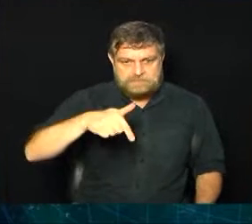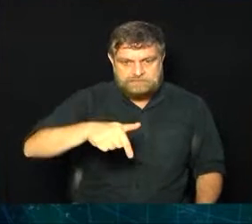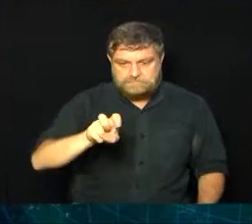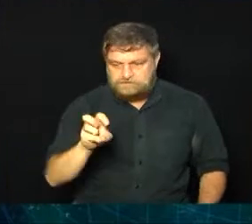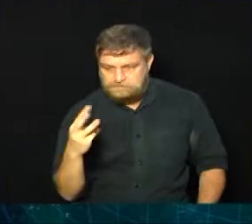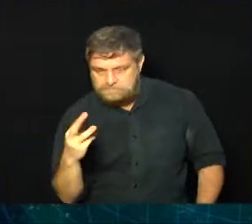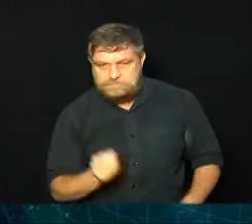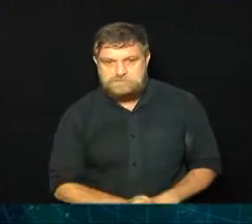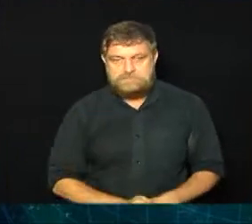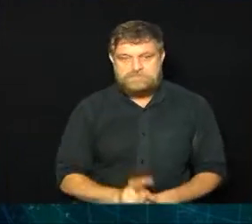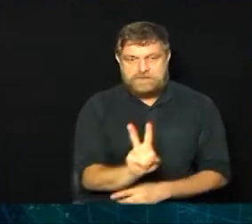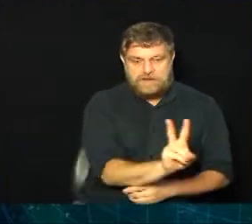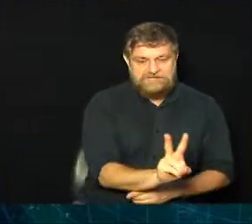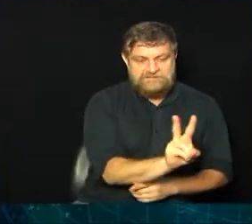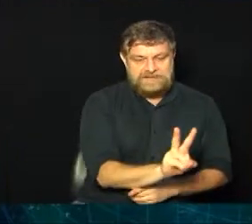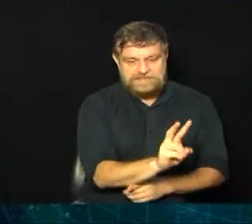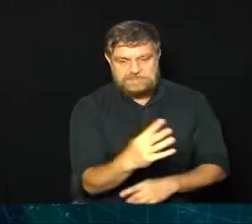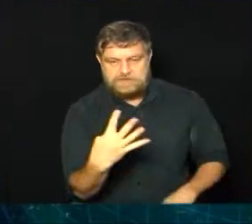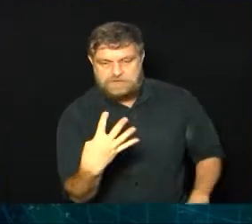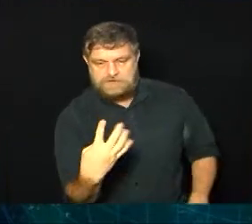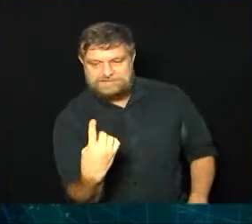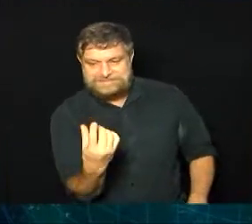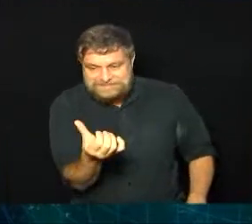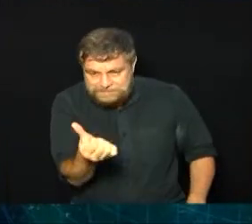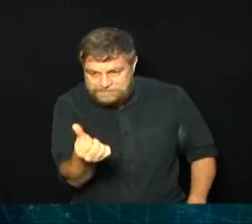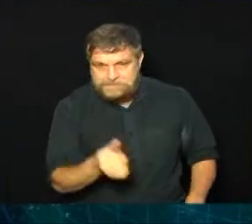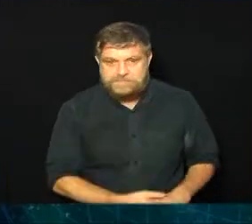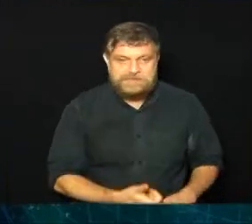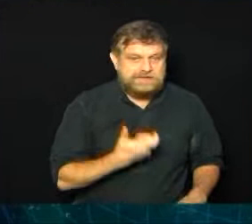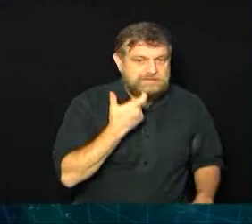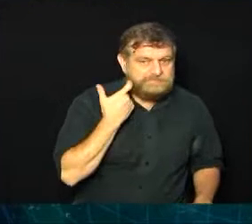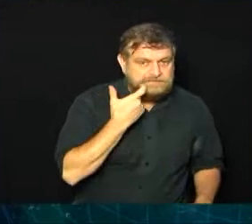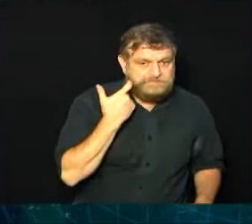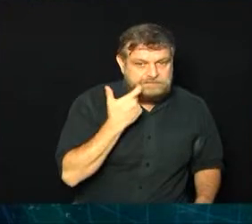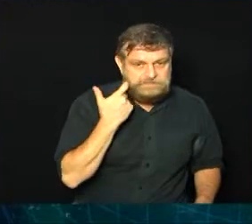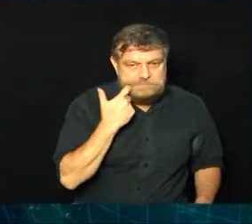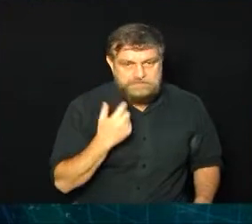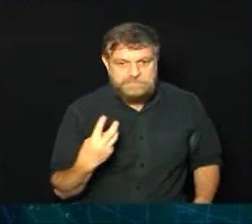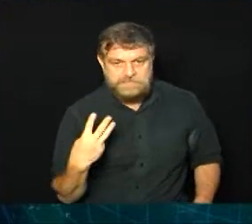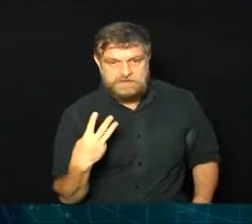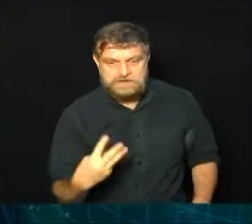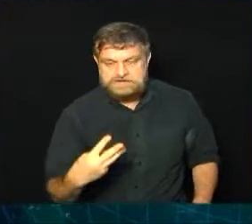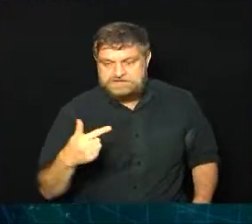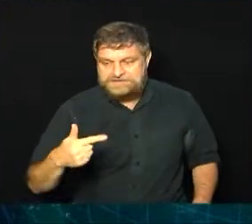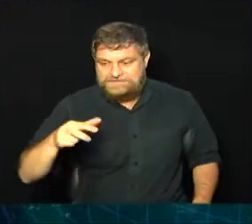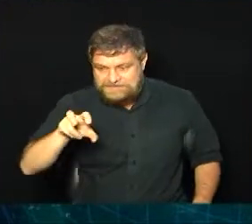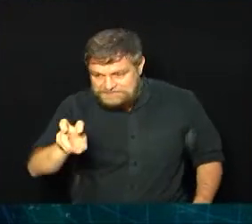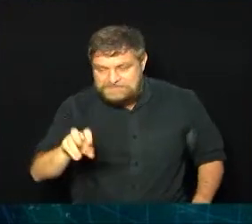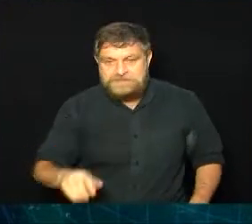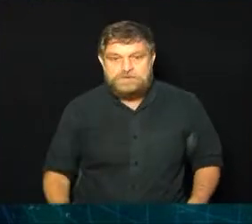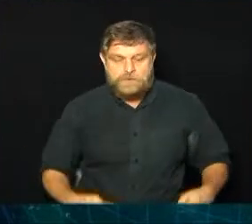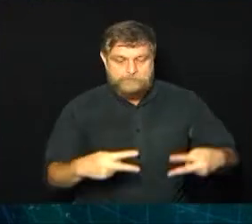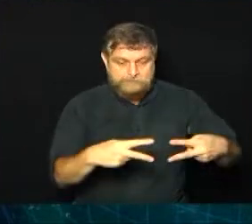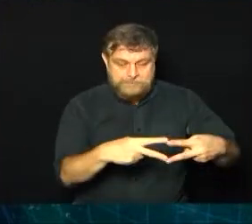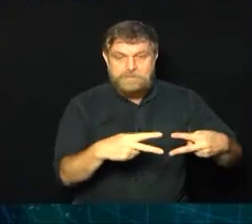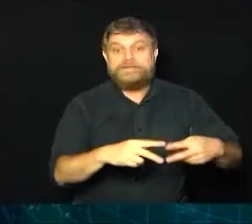Valinhos, 416, Itatiba, 325 casos. Paulínia